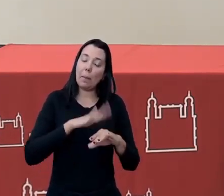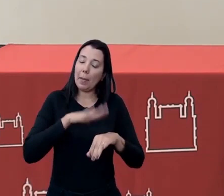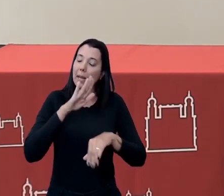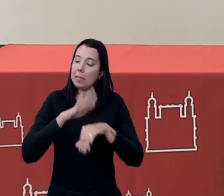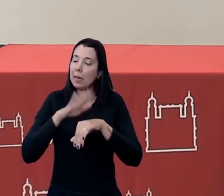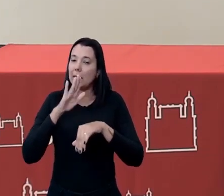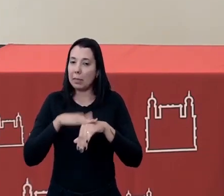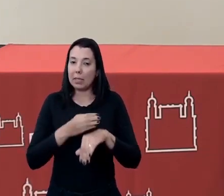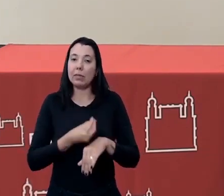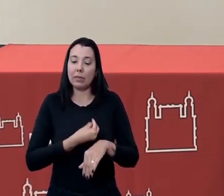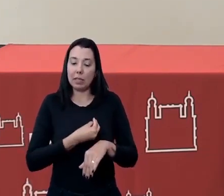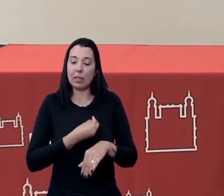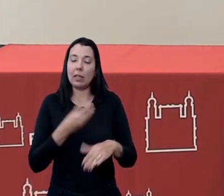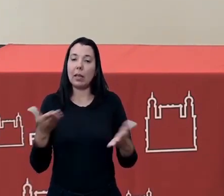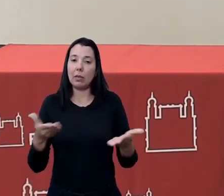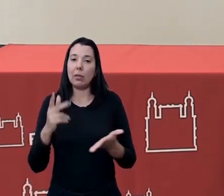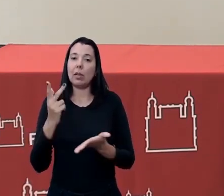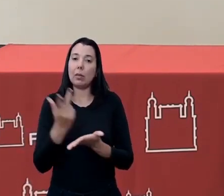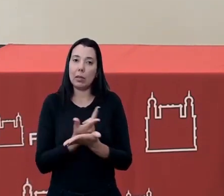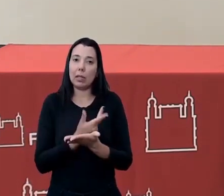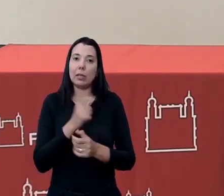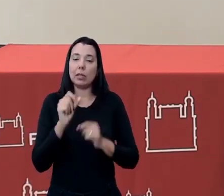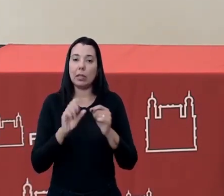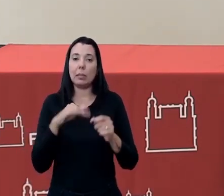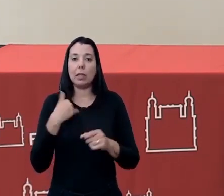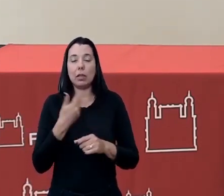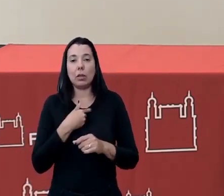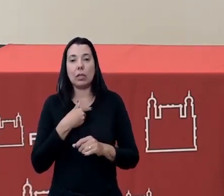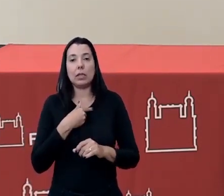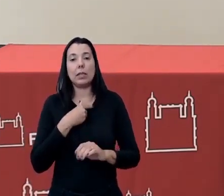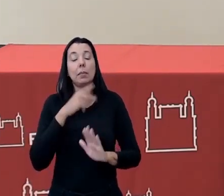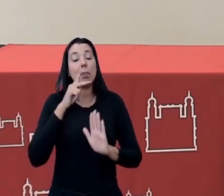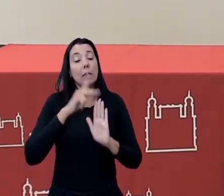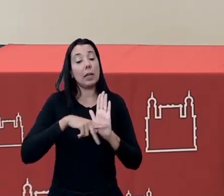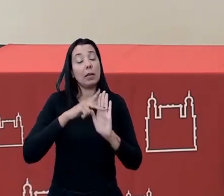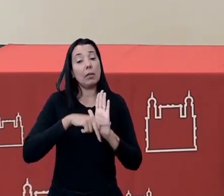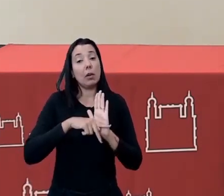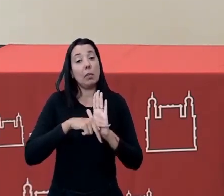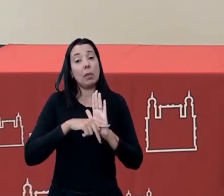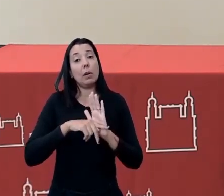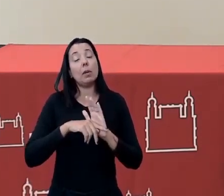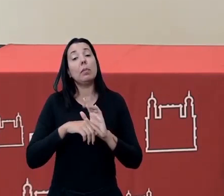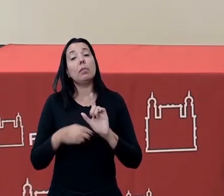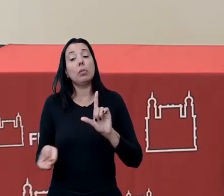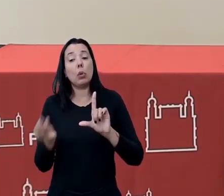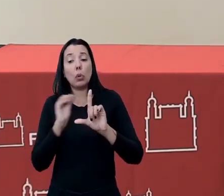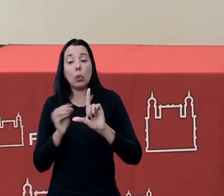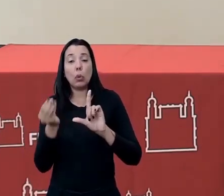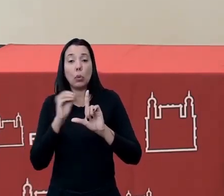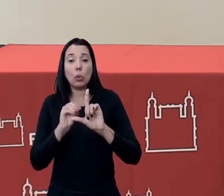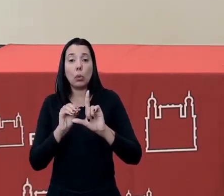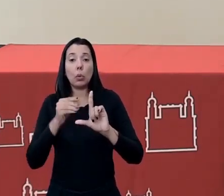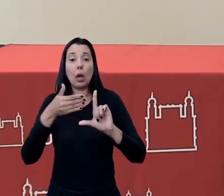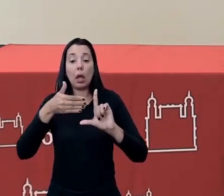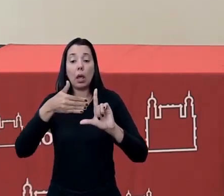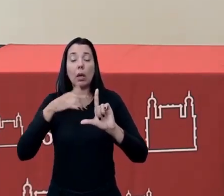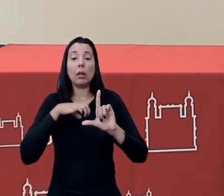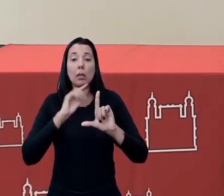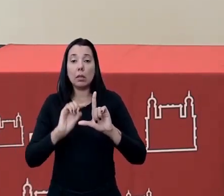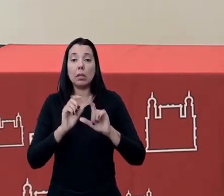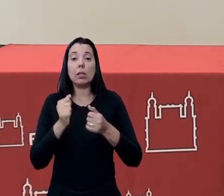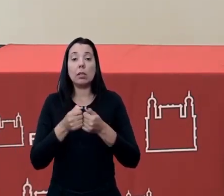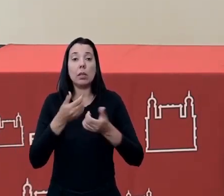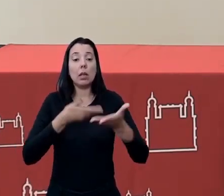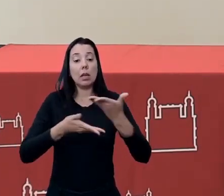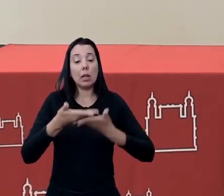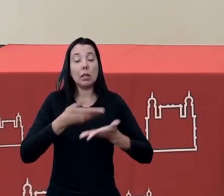mais a vida agora acontece por meio da nossa plataforma online mas as nossas articulações as nossas interlocuções